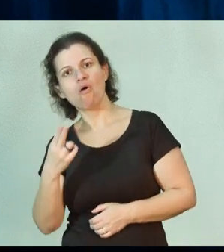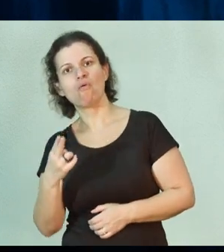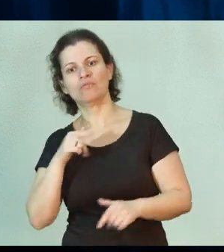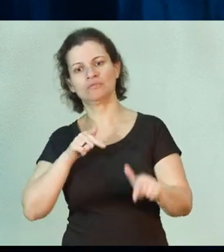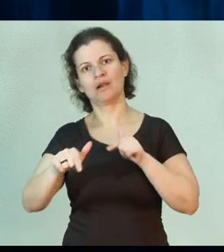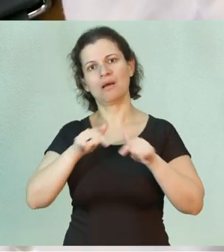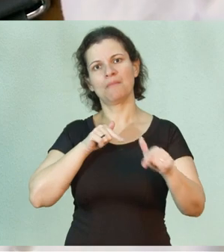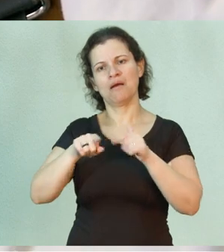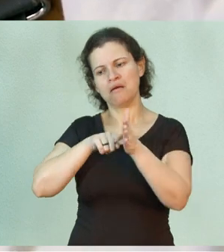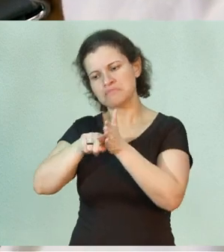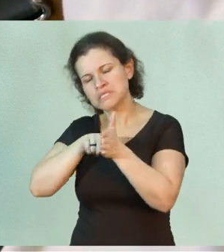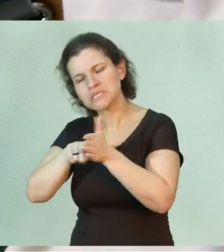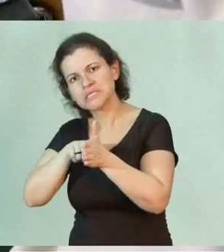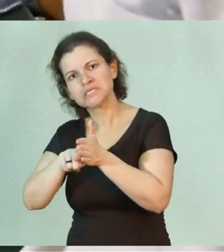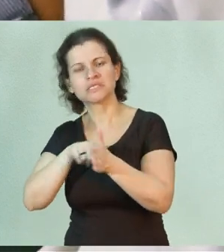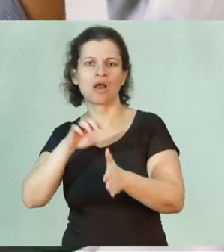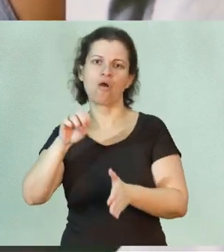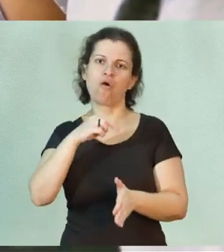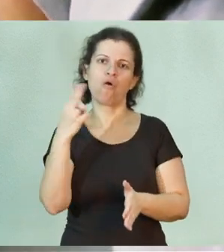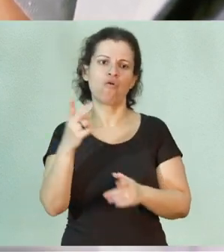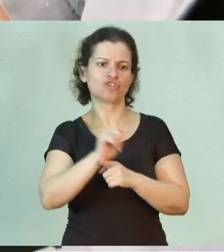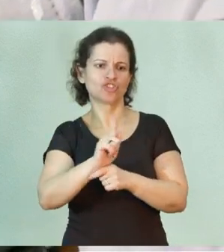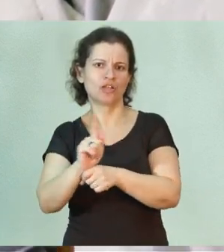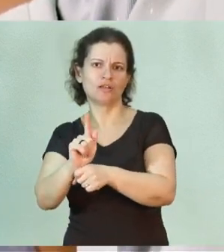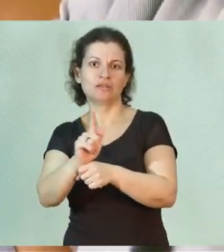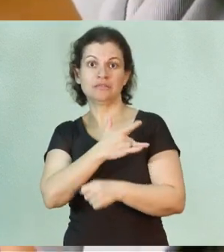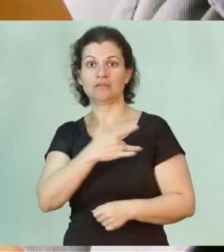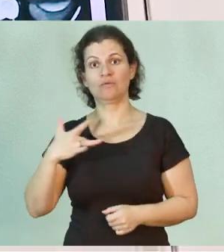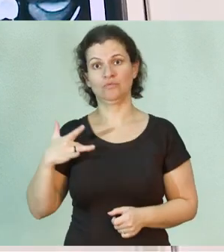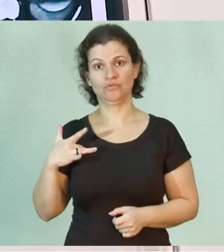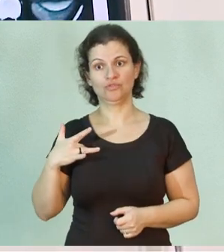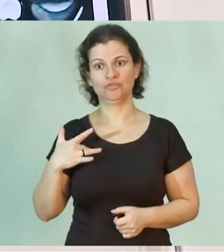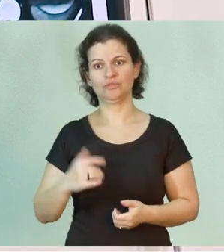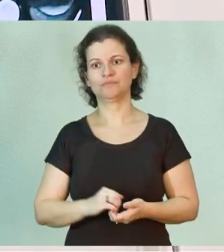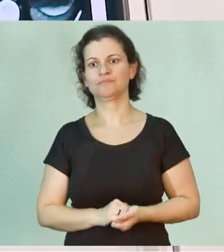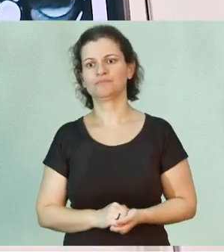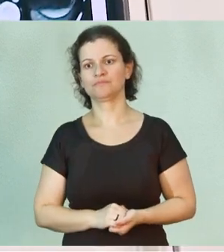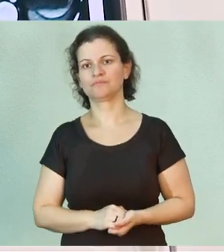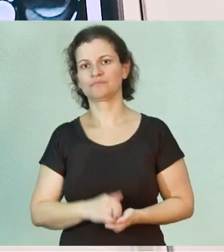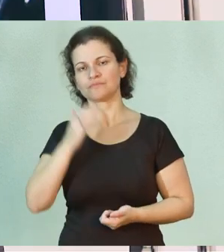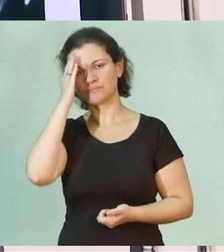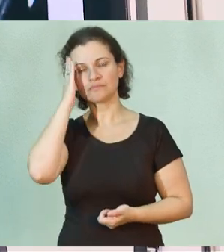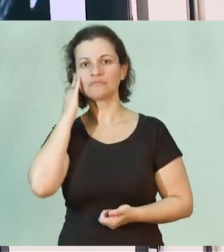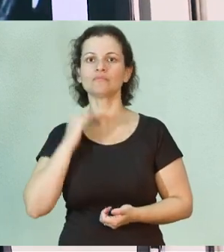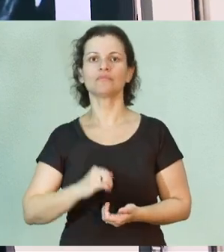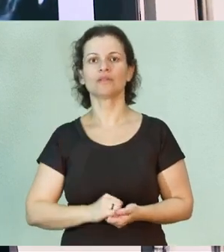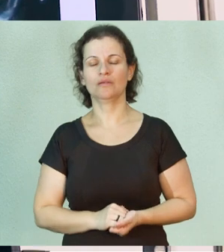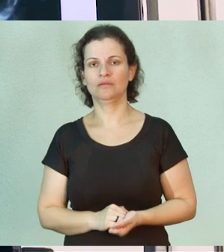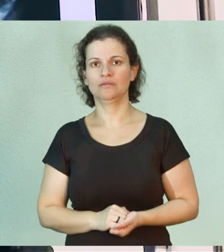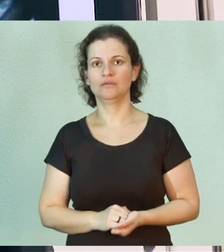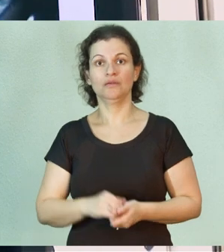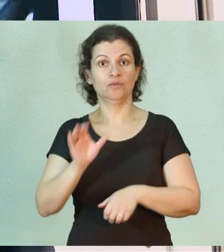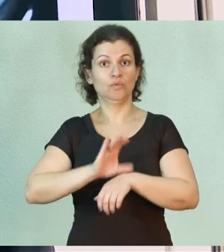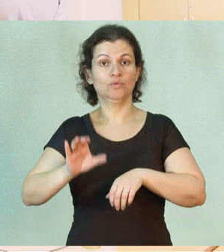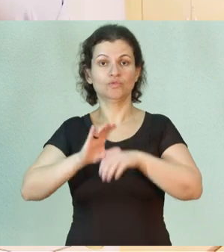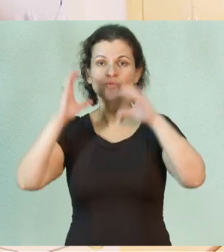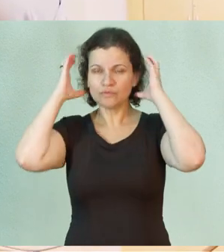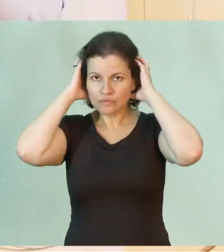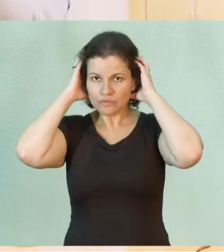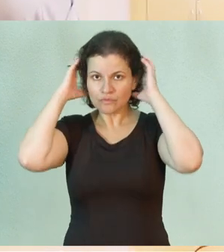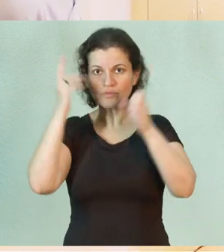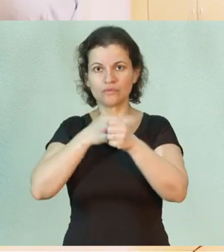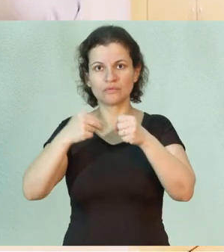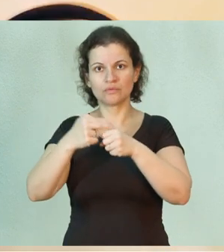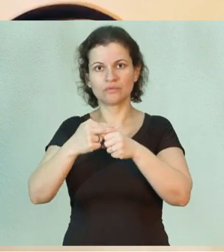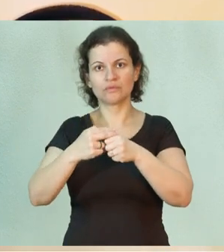atuação em pesquisa ou em gerenciamento em saúde. O curso de fonodologia da Unicamp existe na Unicamp desde